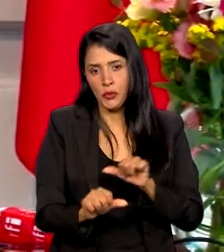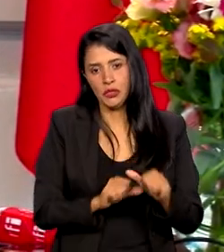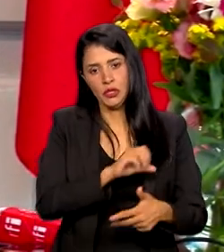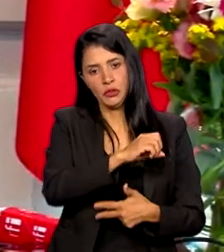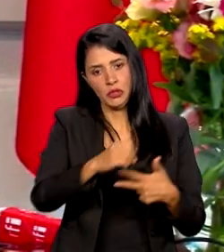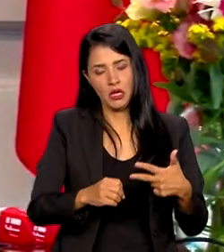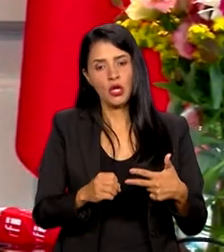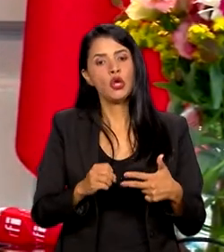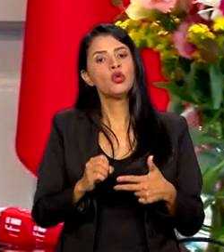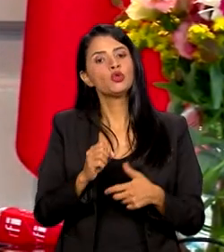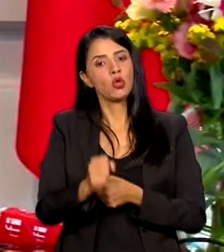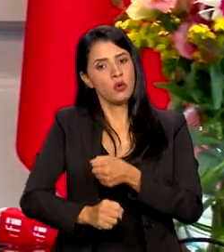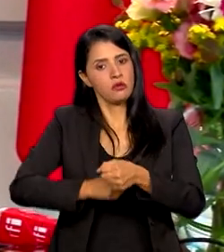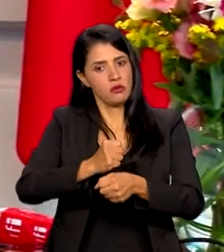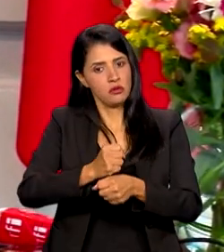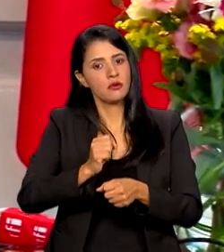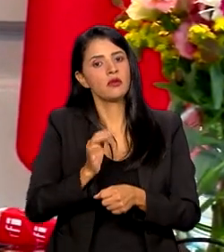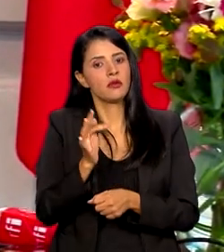do ensino médio,